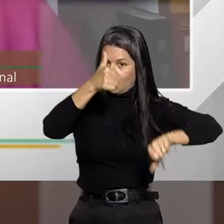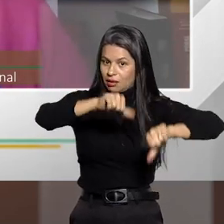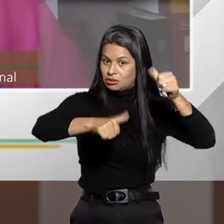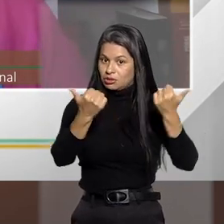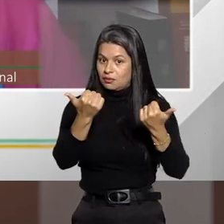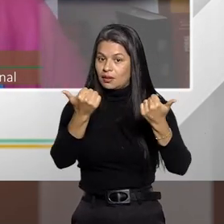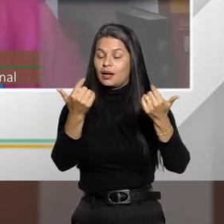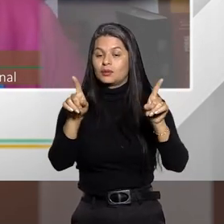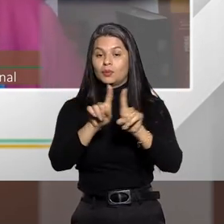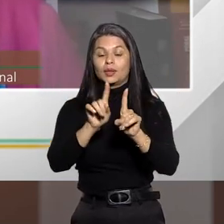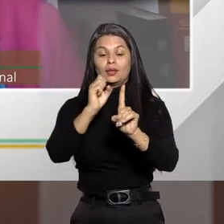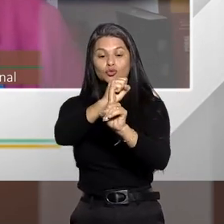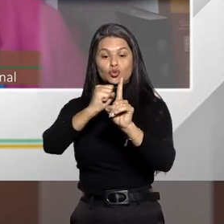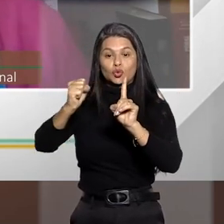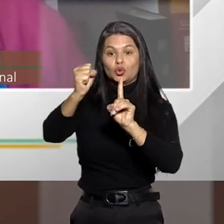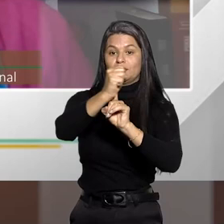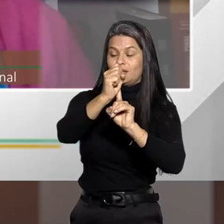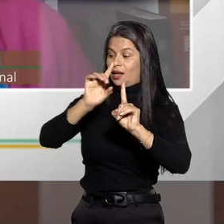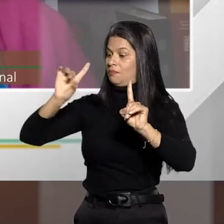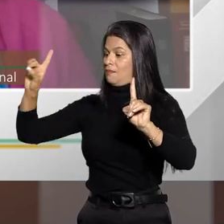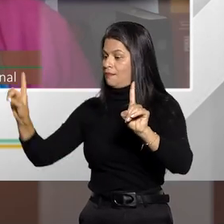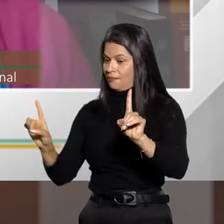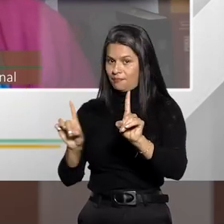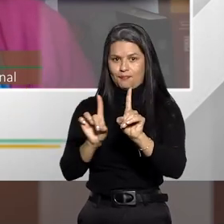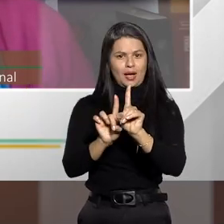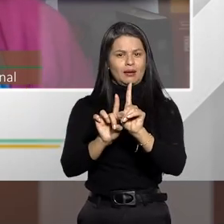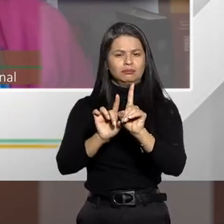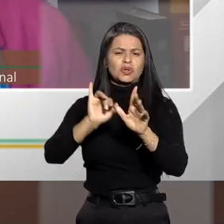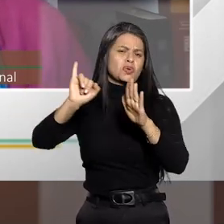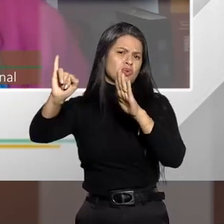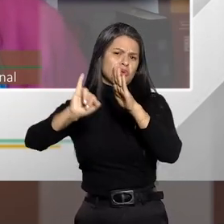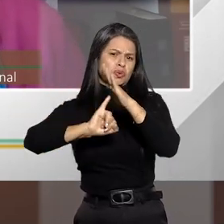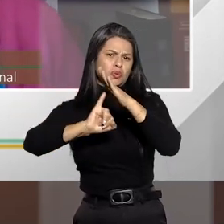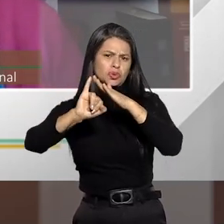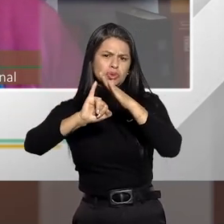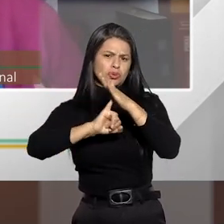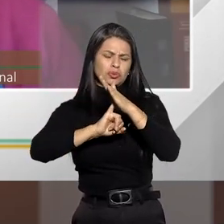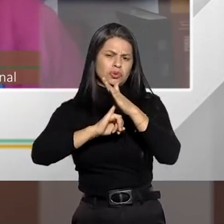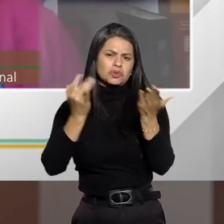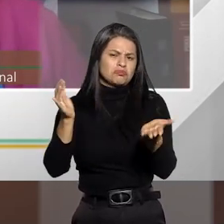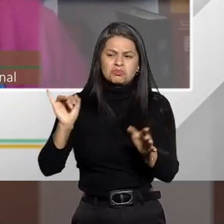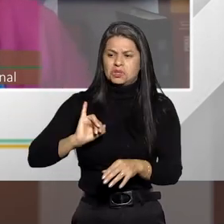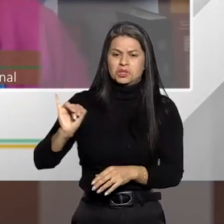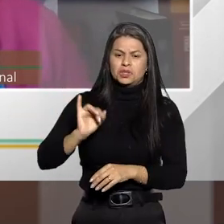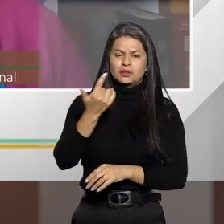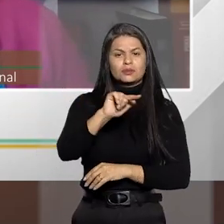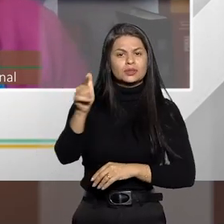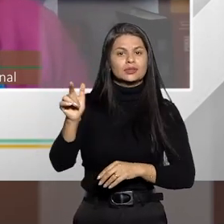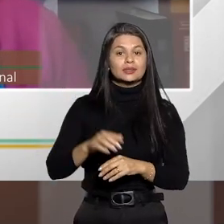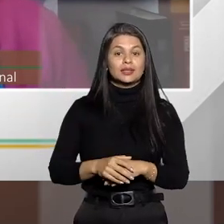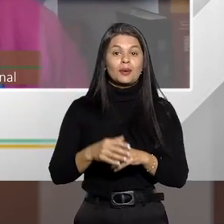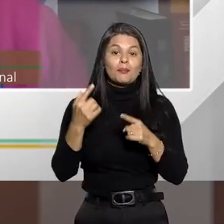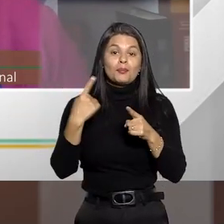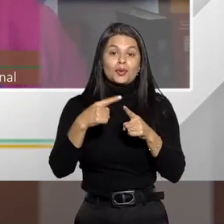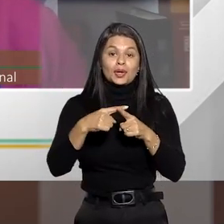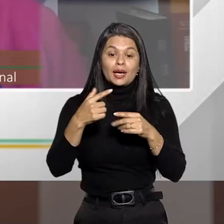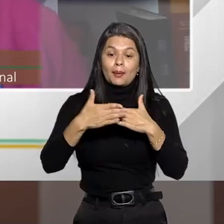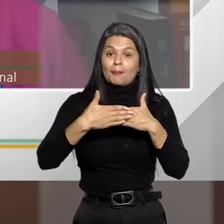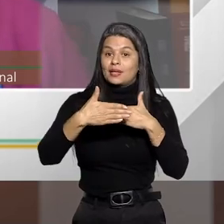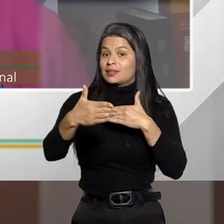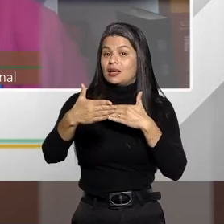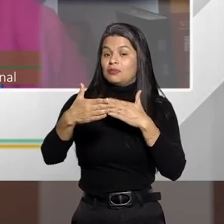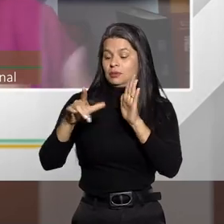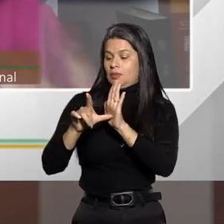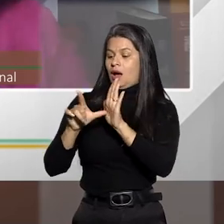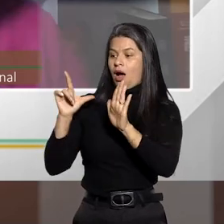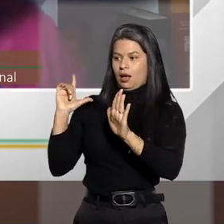fins de ressocialização, o Instituto não era tão interessante. Porque, afinal de contas, ele passava a ter antecedentes. Ele tinha o